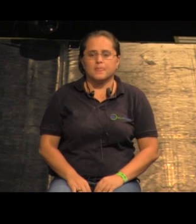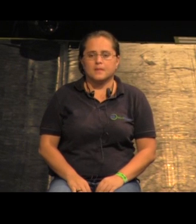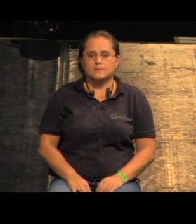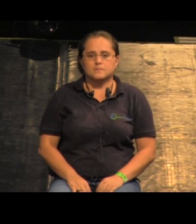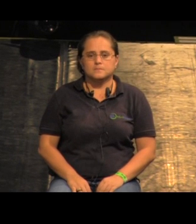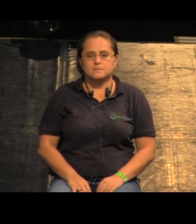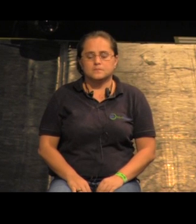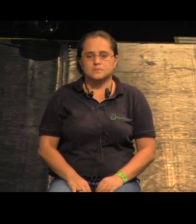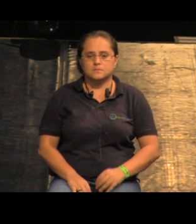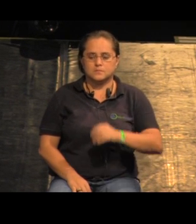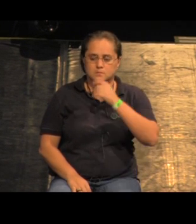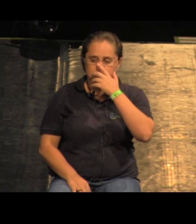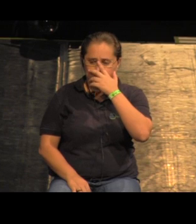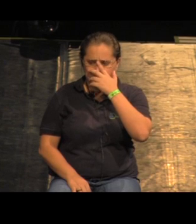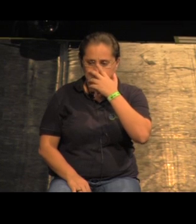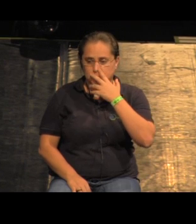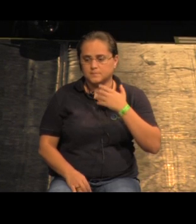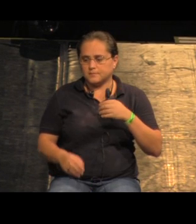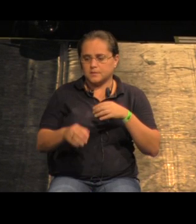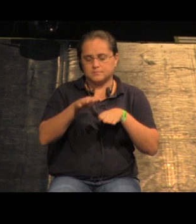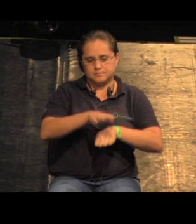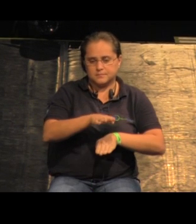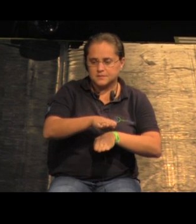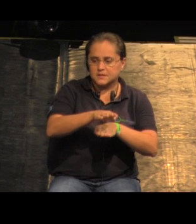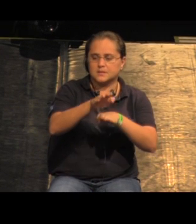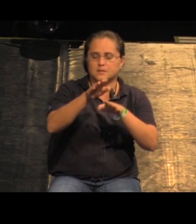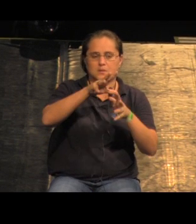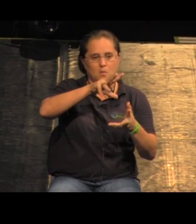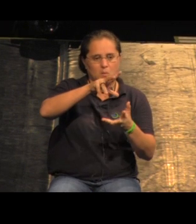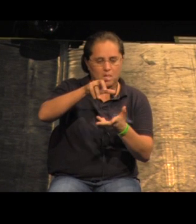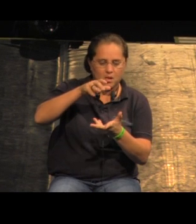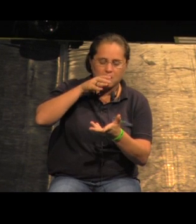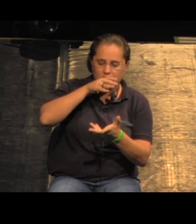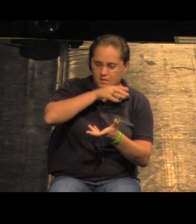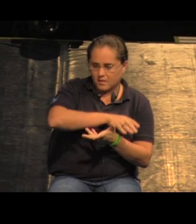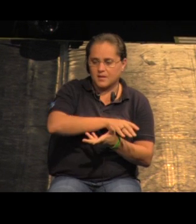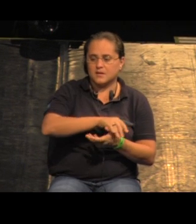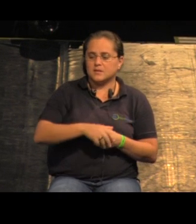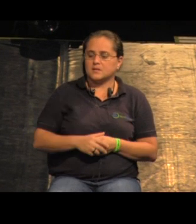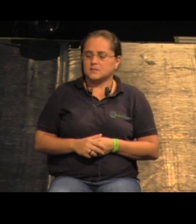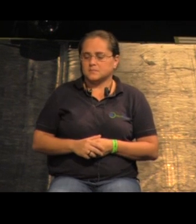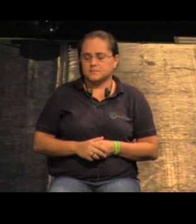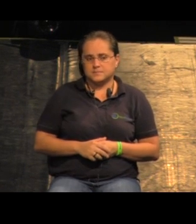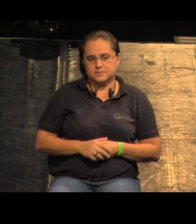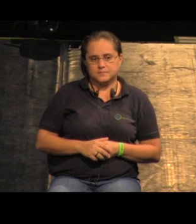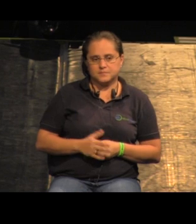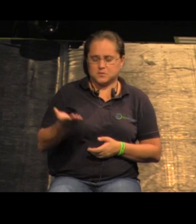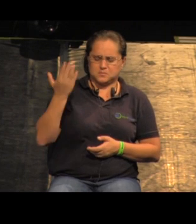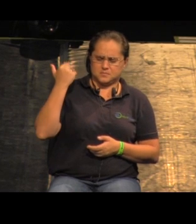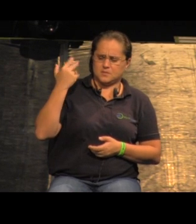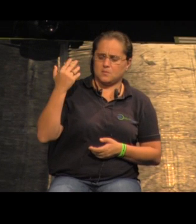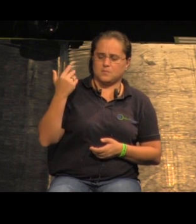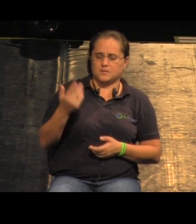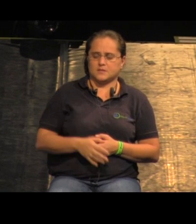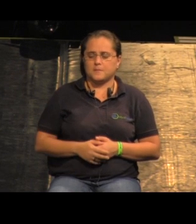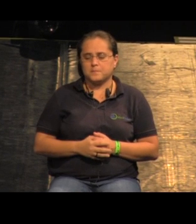Bem, a exaustão, o trânsito, o aquecimento global, também era novidade isso aqui, o Al Gore não tinha feito